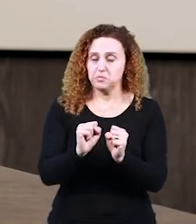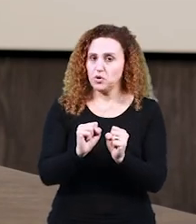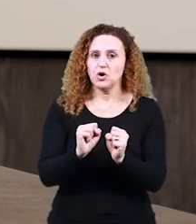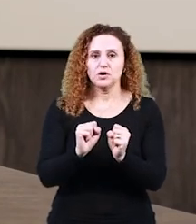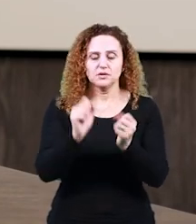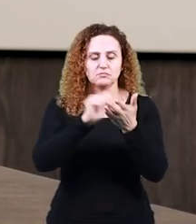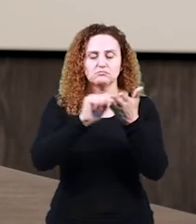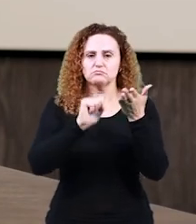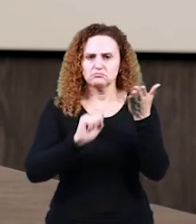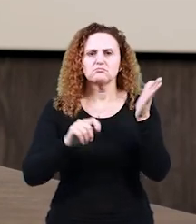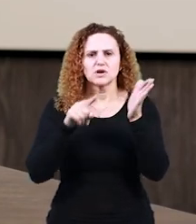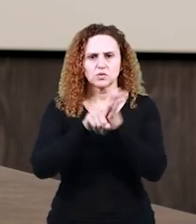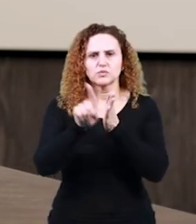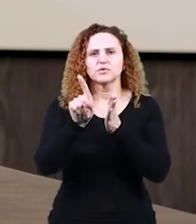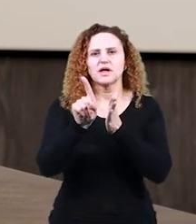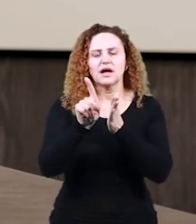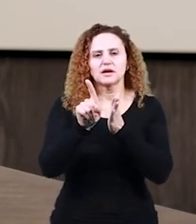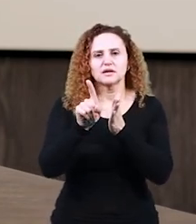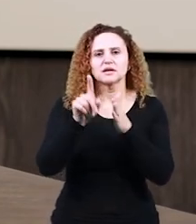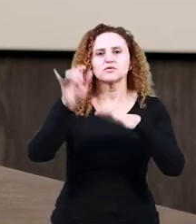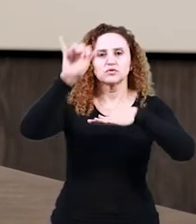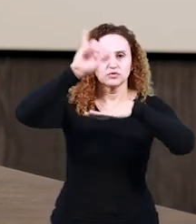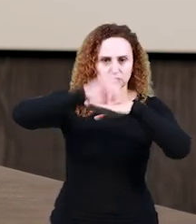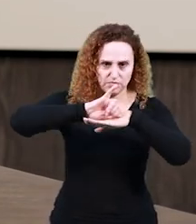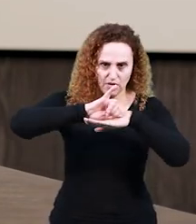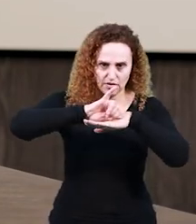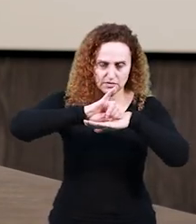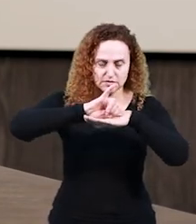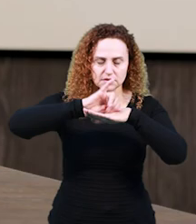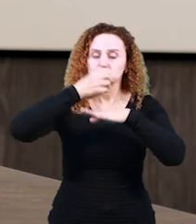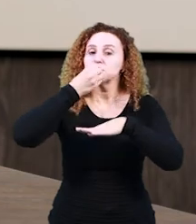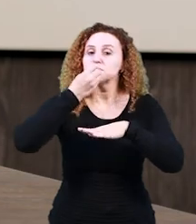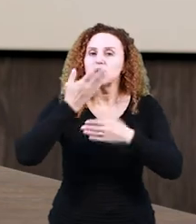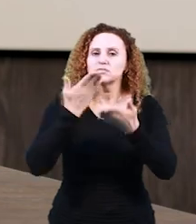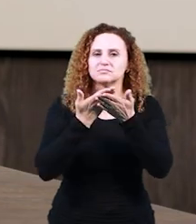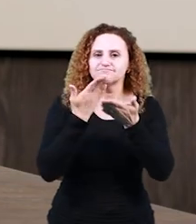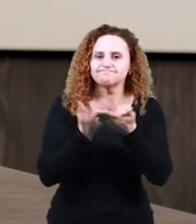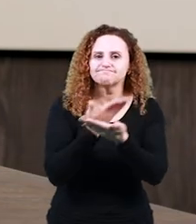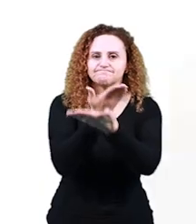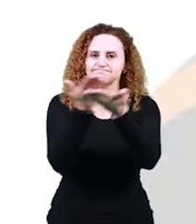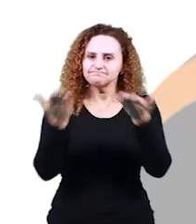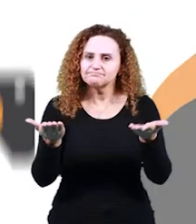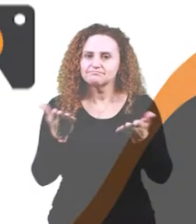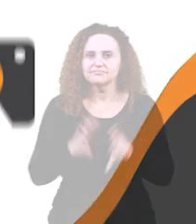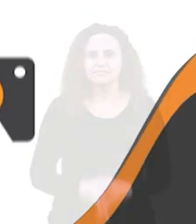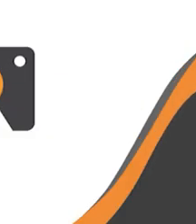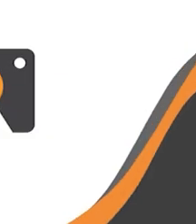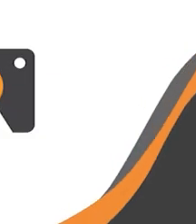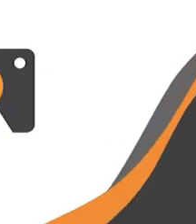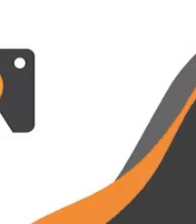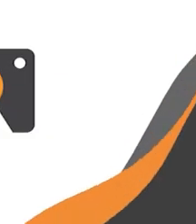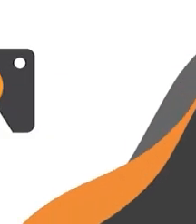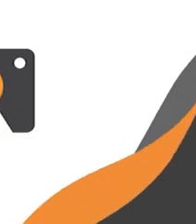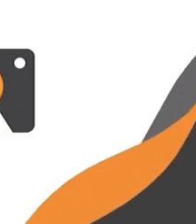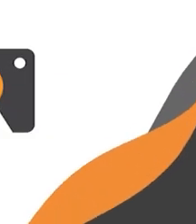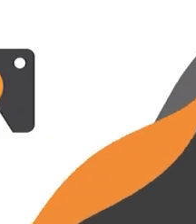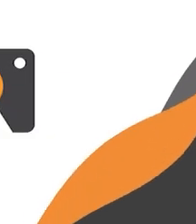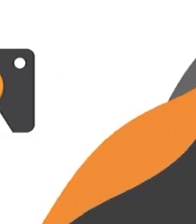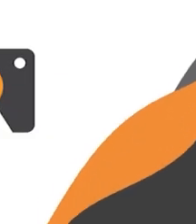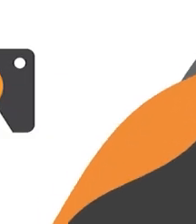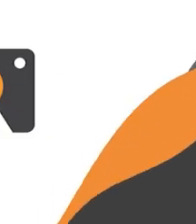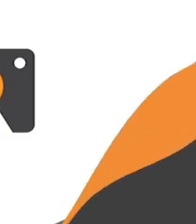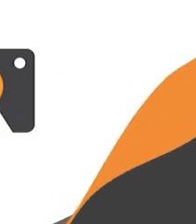preferência por escrito, na minha ida aos polos. Então, bons estudos a todos! Música